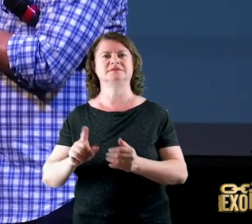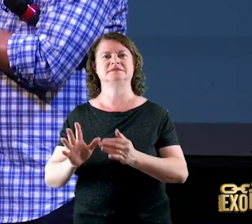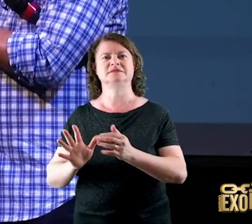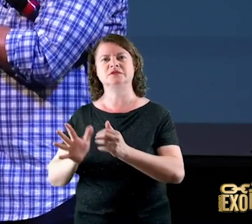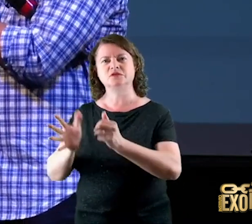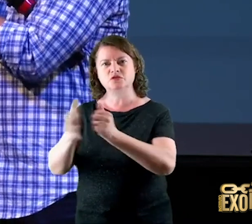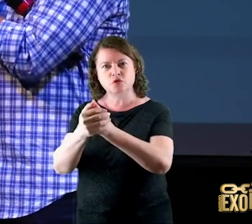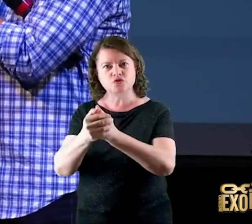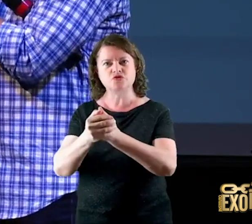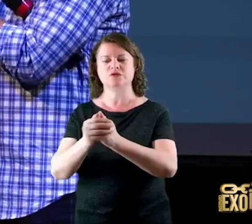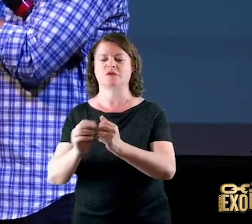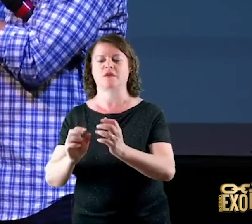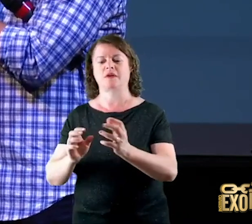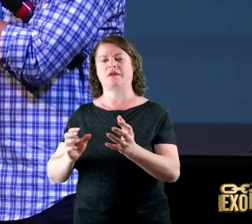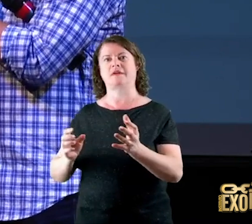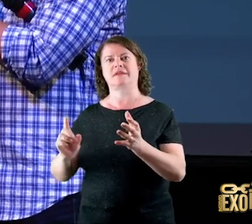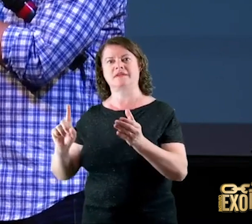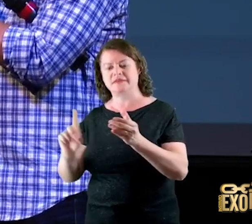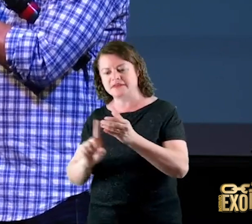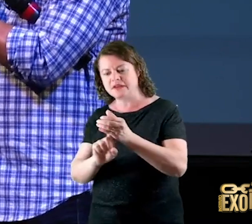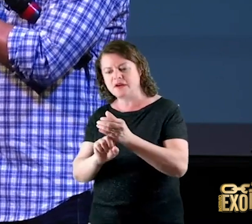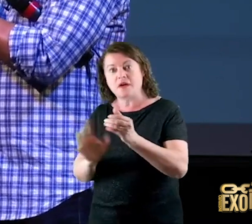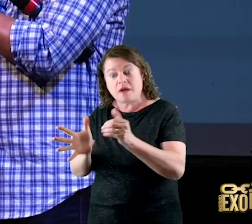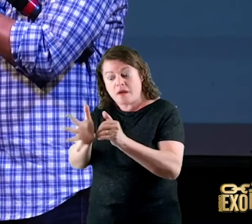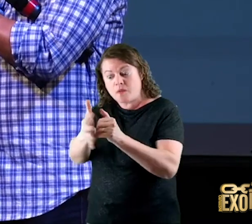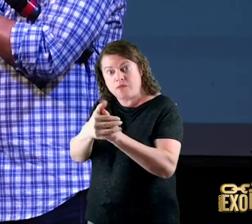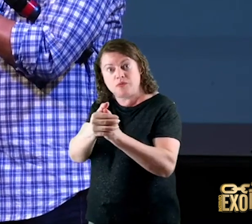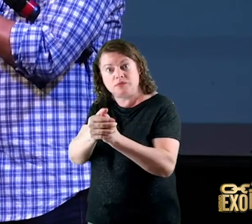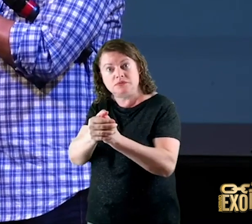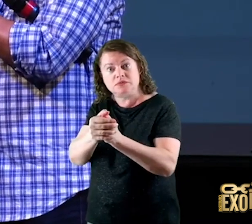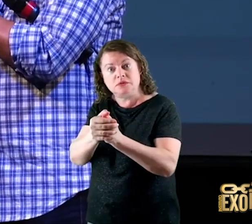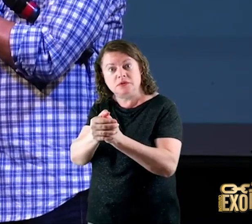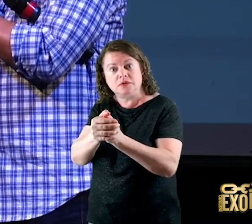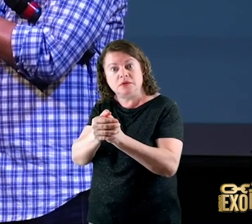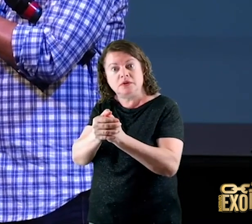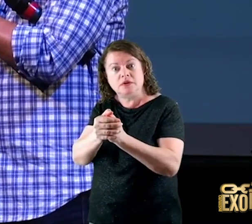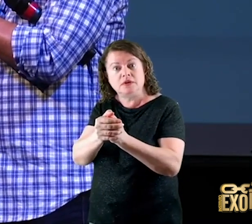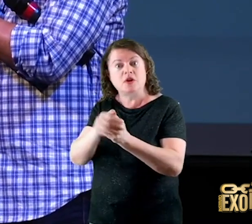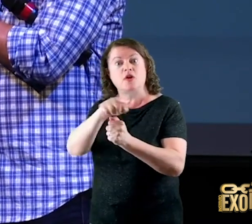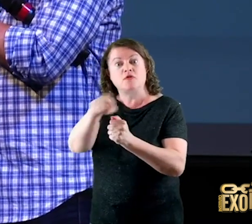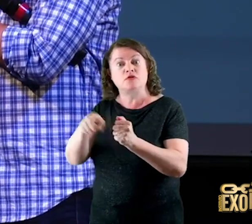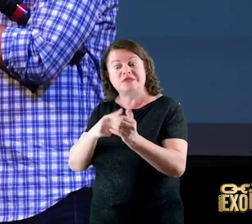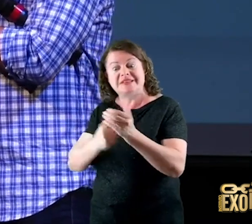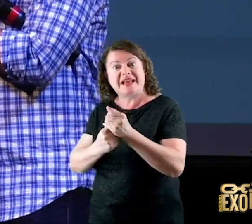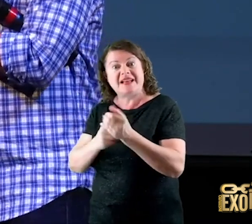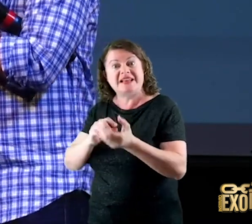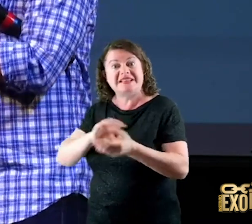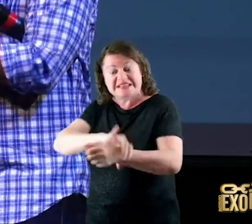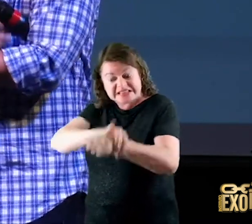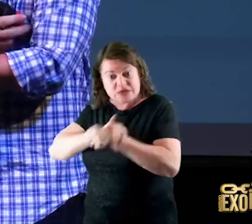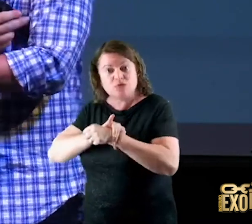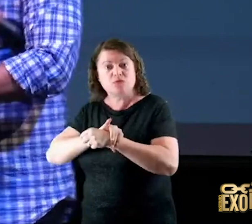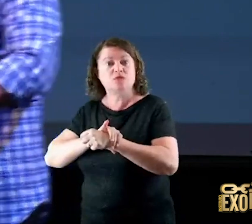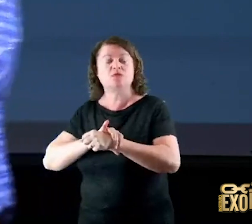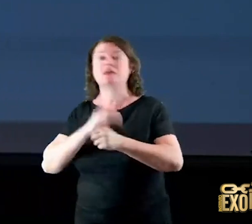e ninguém pode tirar essa proteção de você você consegue entender isso? obrigado pastor